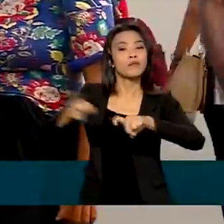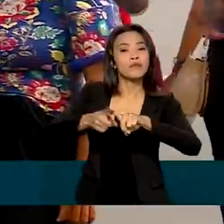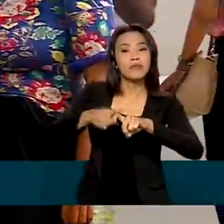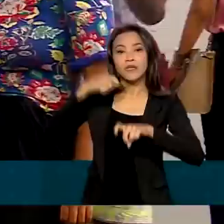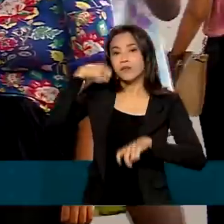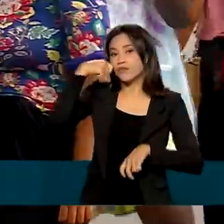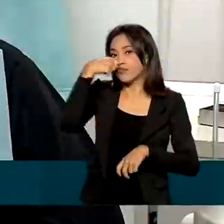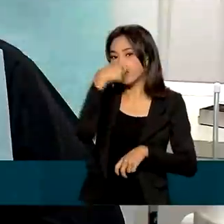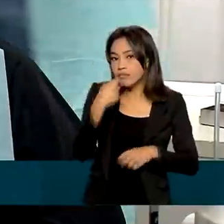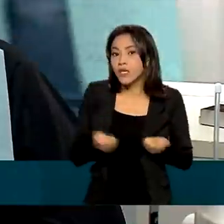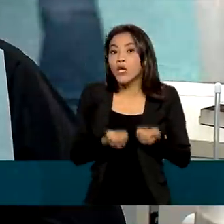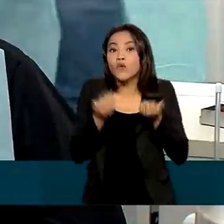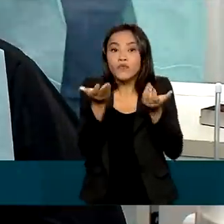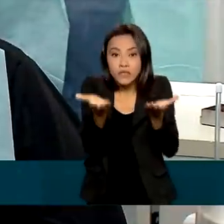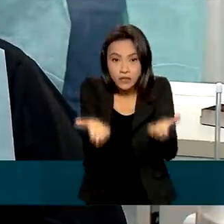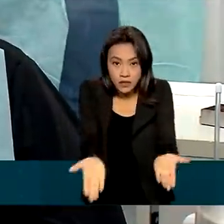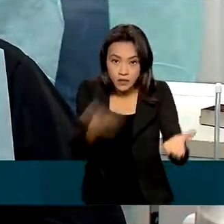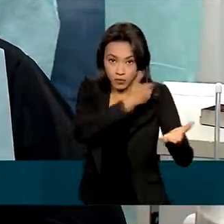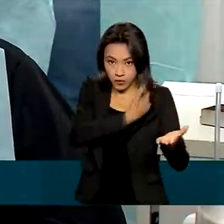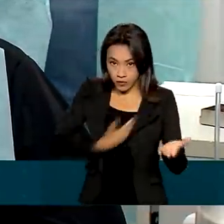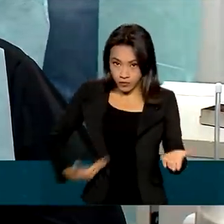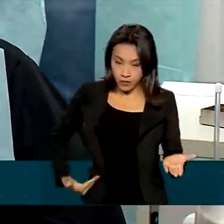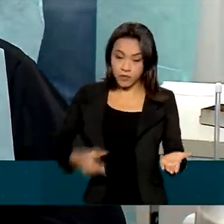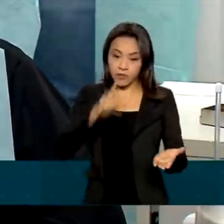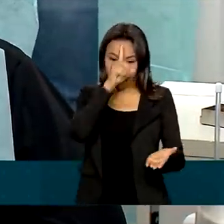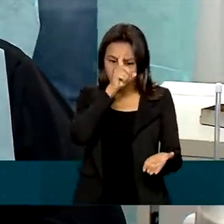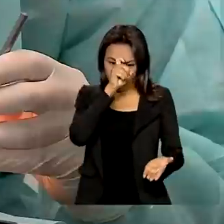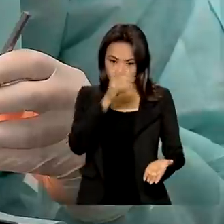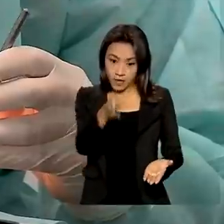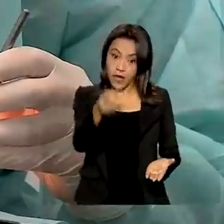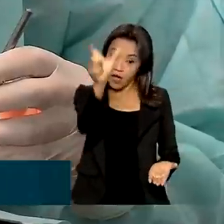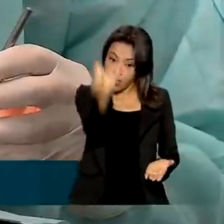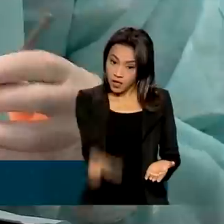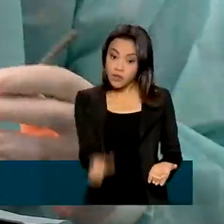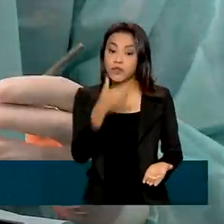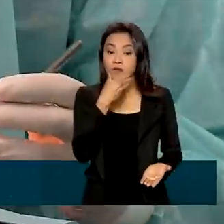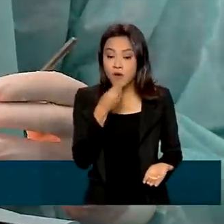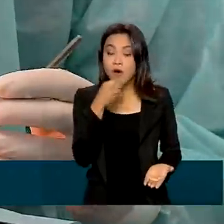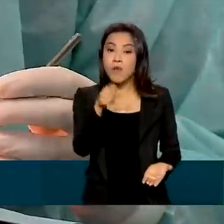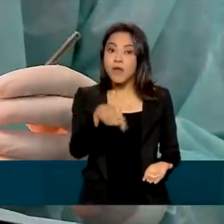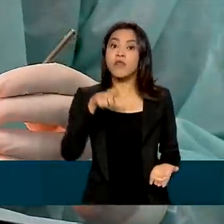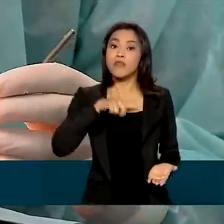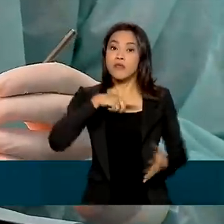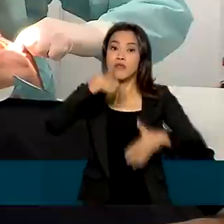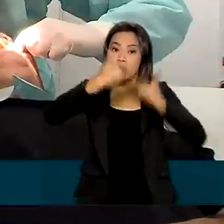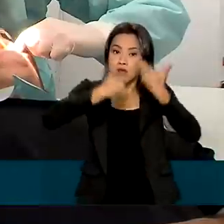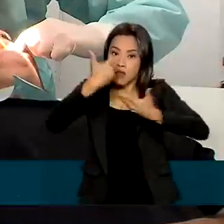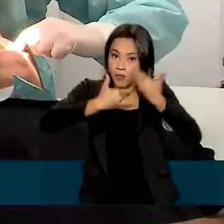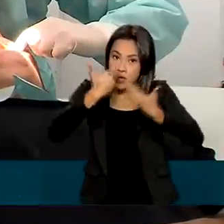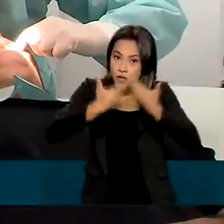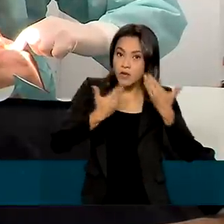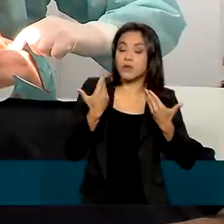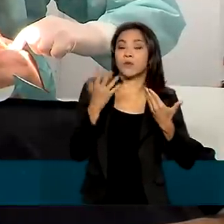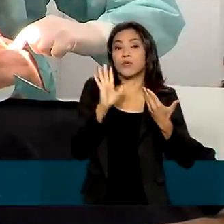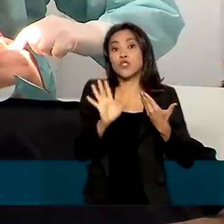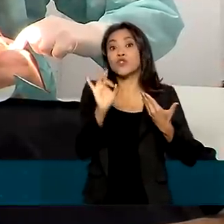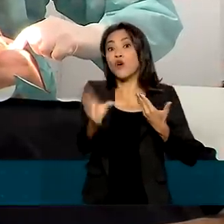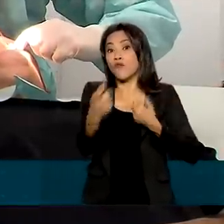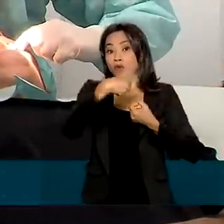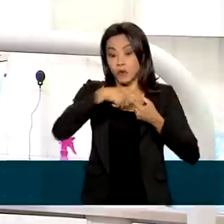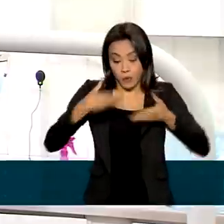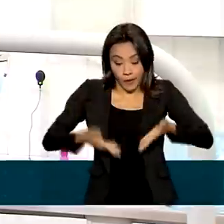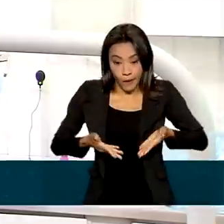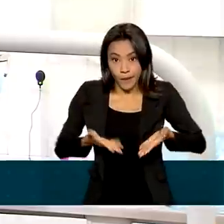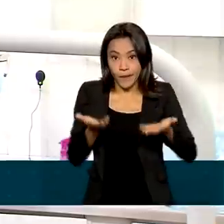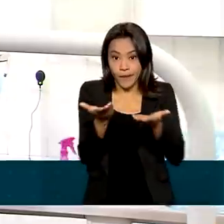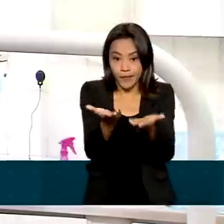oferecida pelo SUS. Seu Geraldo José foi um deles. Ele faz tratamento de cáries e só voltou agora ao